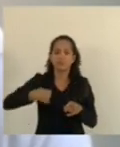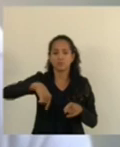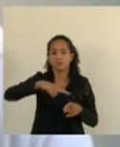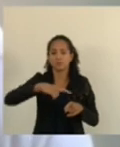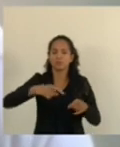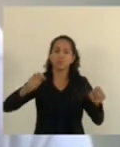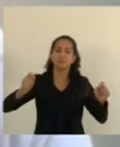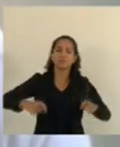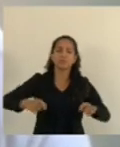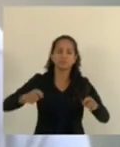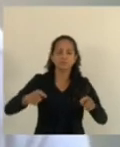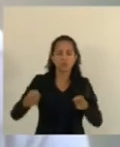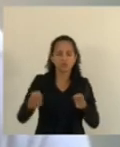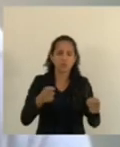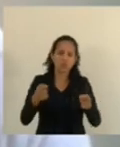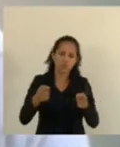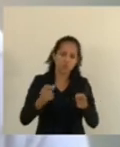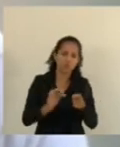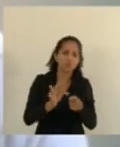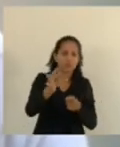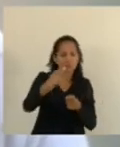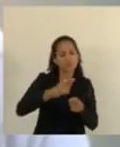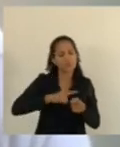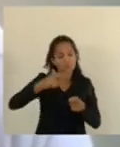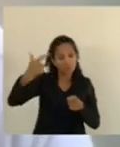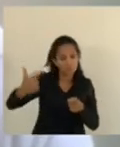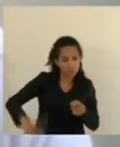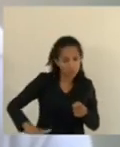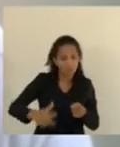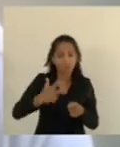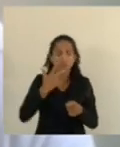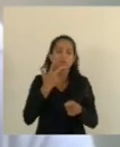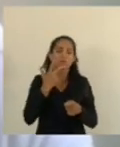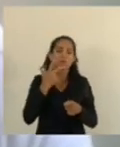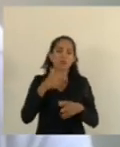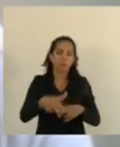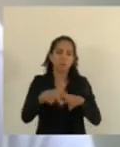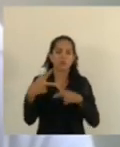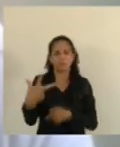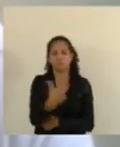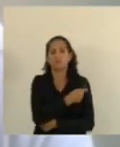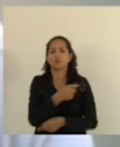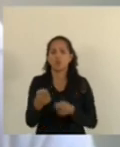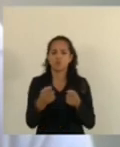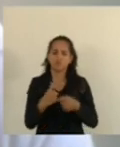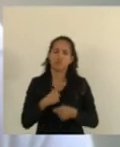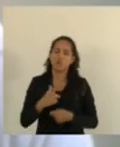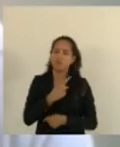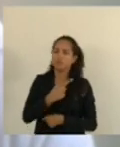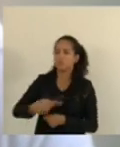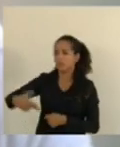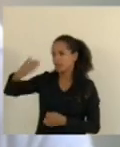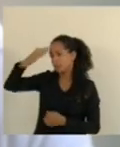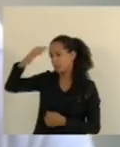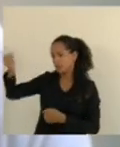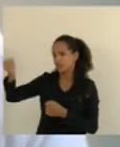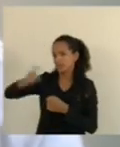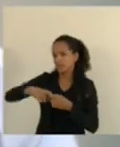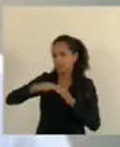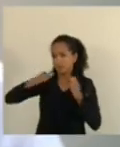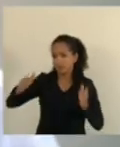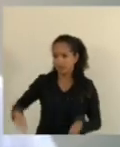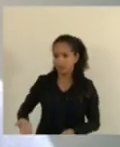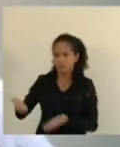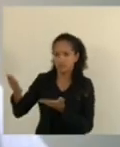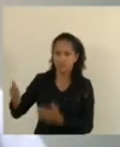a possibilidade de controle, e mais uma vez, repetindo, o controle passa pela vacinação. Senhor presidente, muito obrigado, devolvo a palavra à